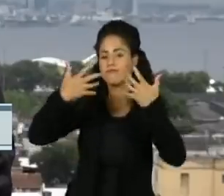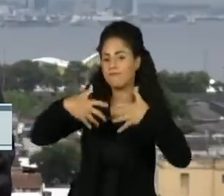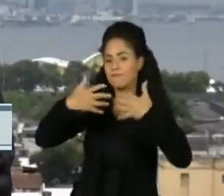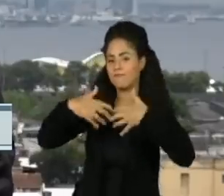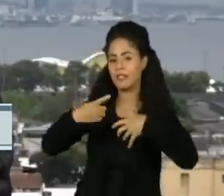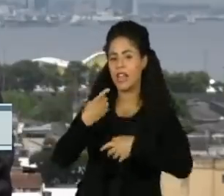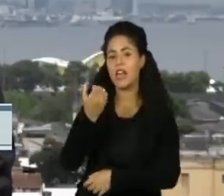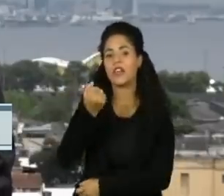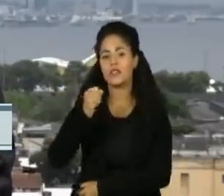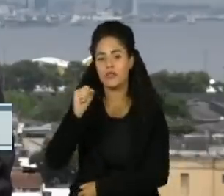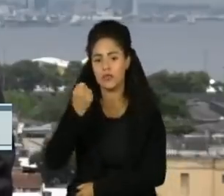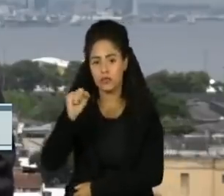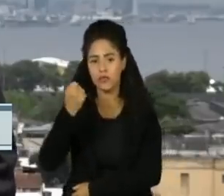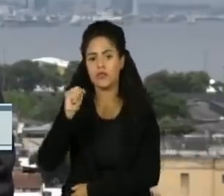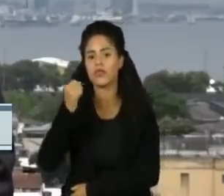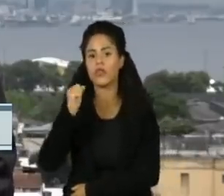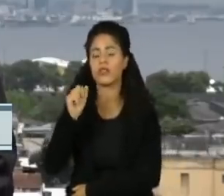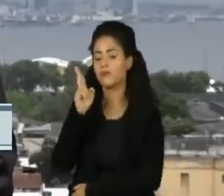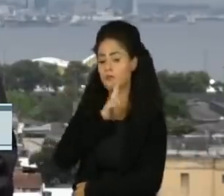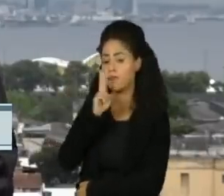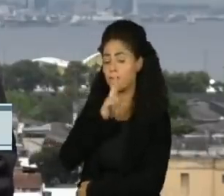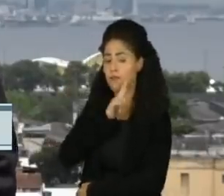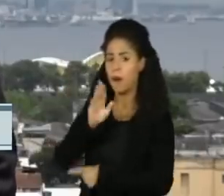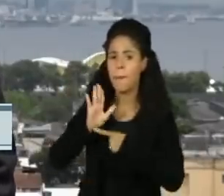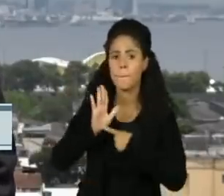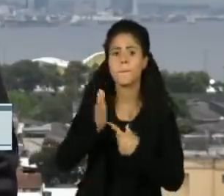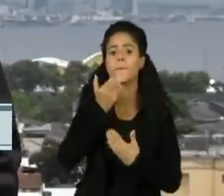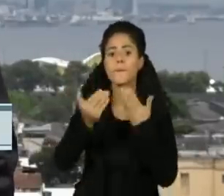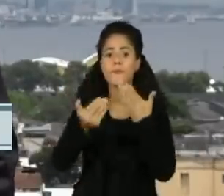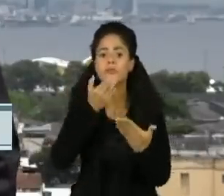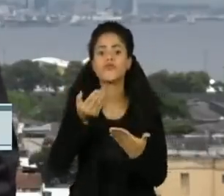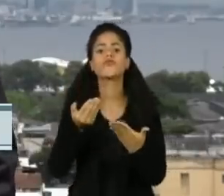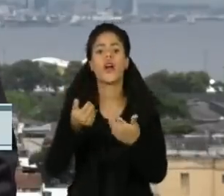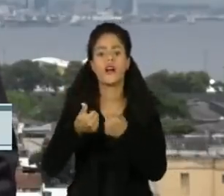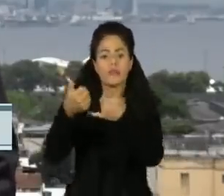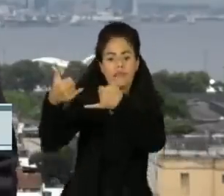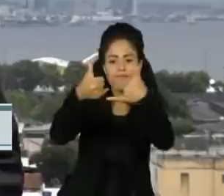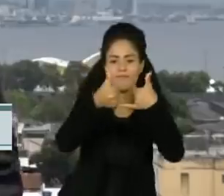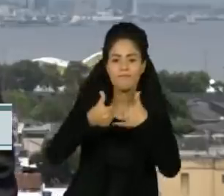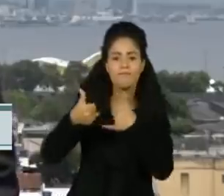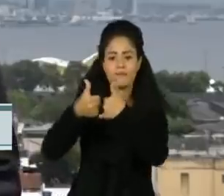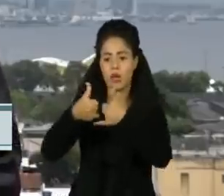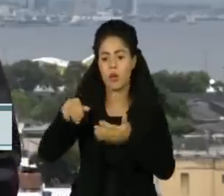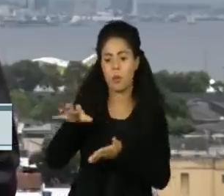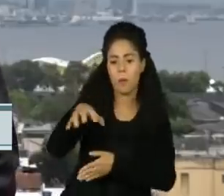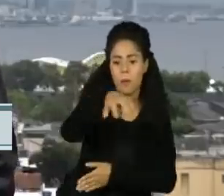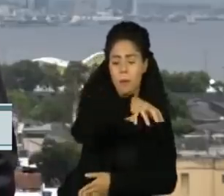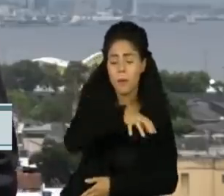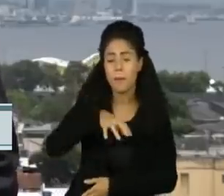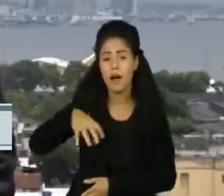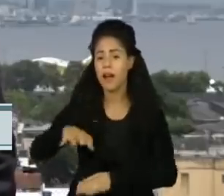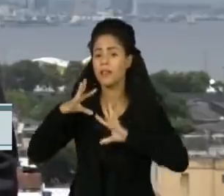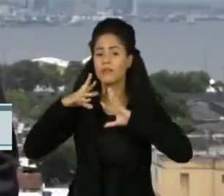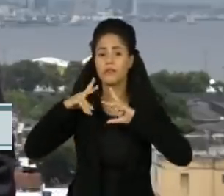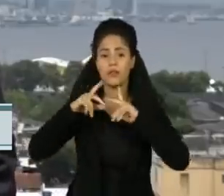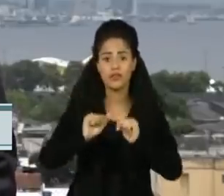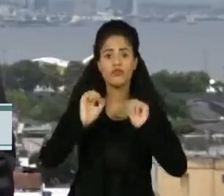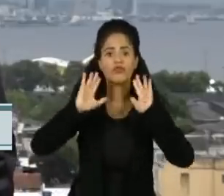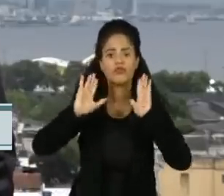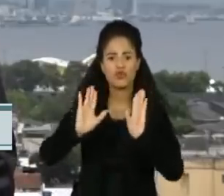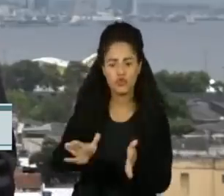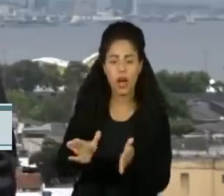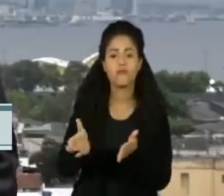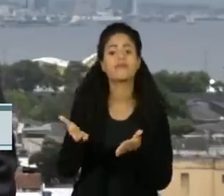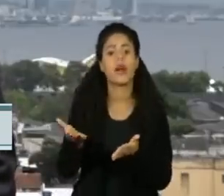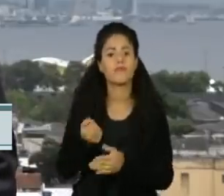hoje 18 sirenes do sistema de alerta e alarme instaladas em comunidades com áreas de risco. E todas foram acionadas